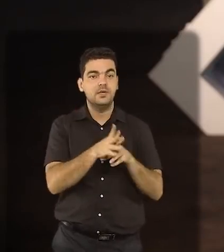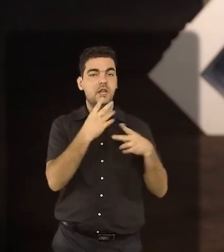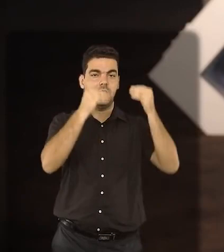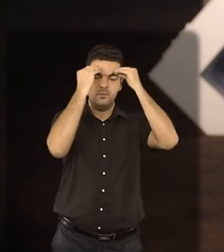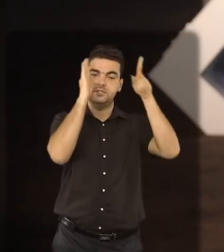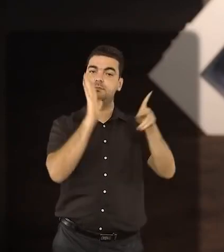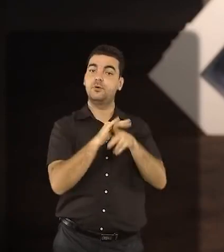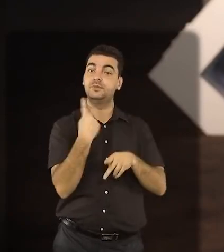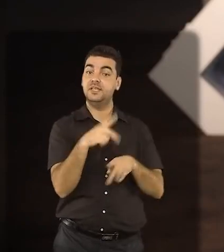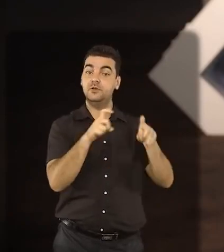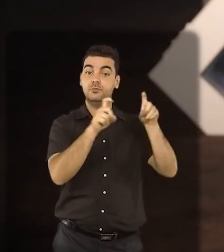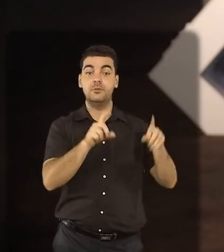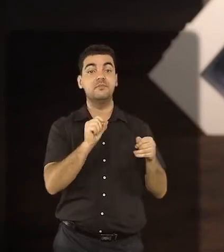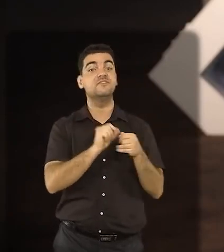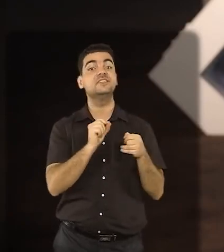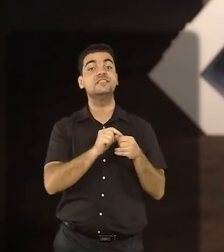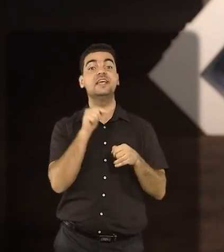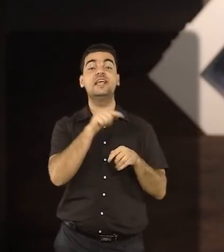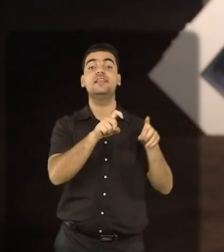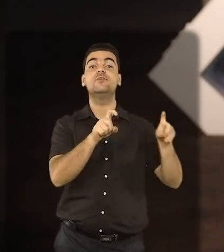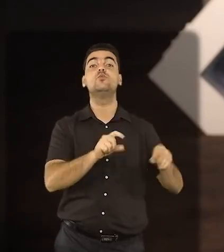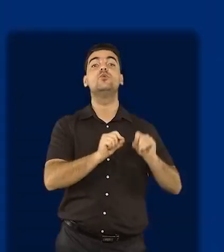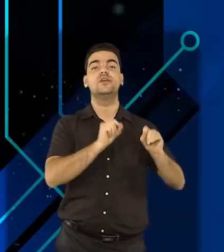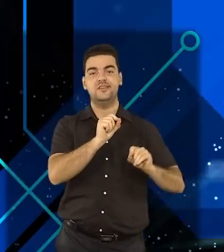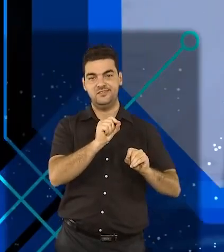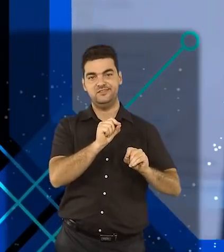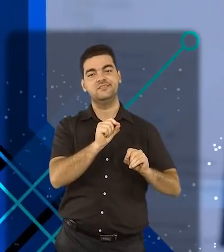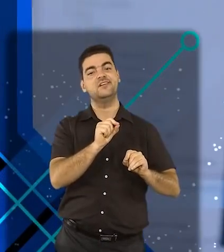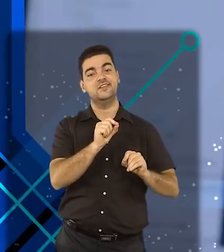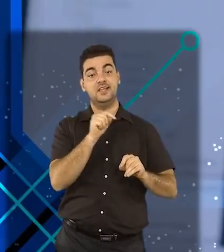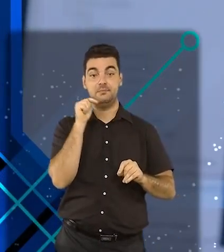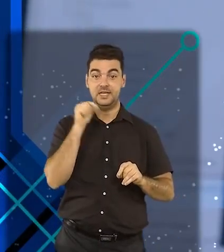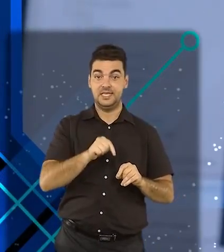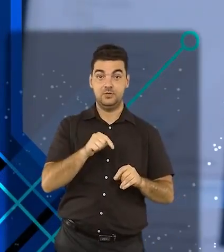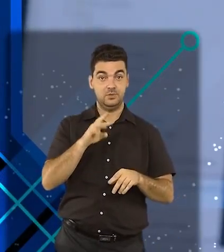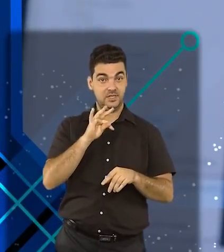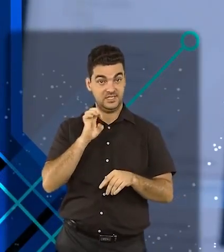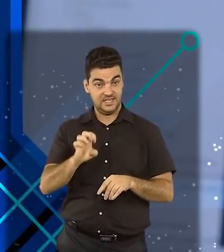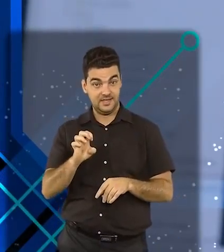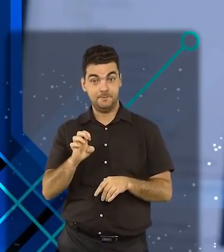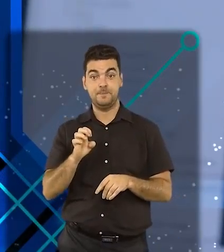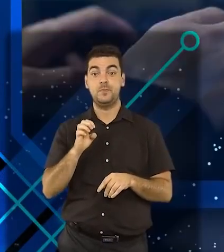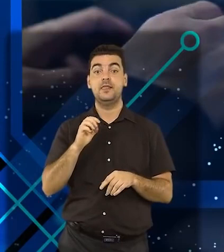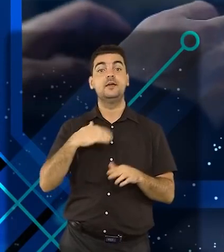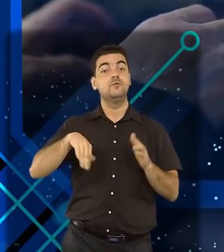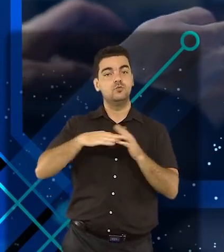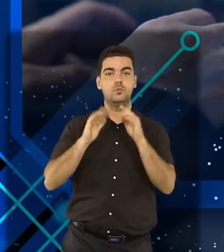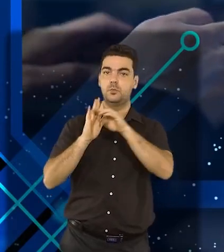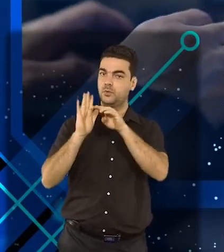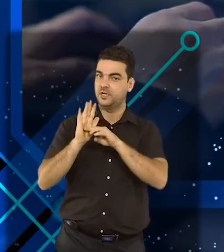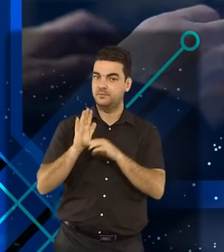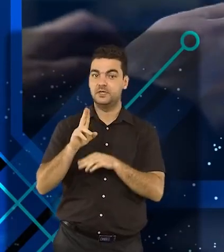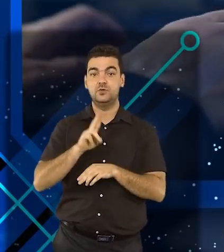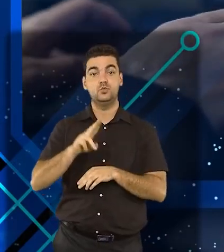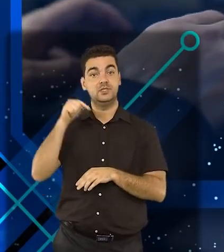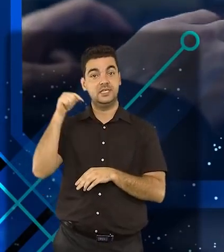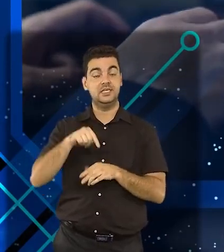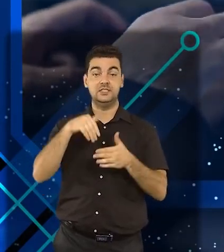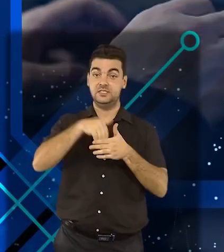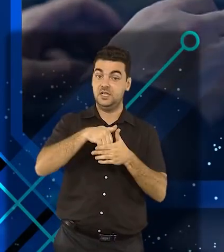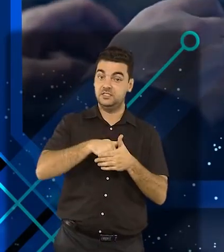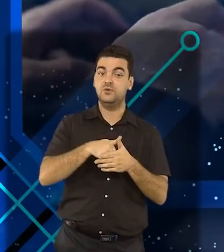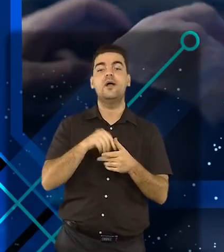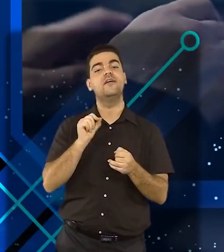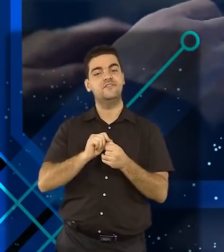específica acerca do que as máquinas devem fazer. No nosso caso, todos os programas usados nas eleições